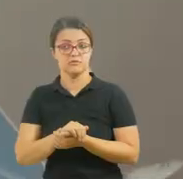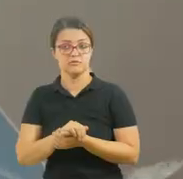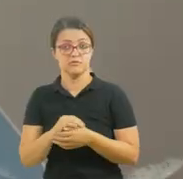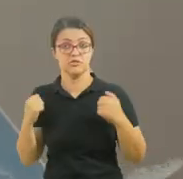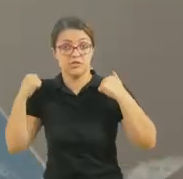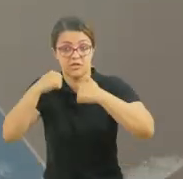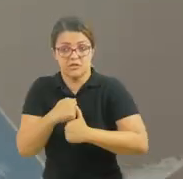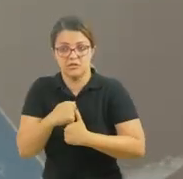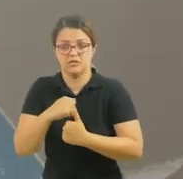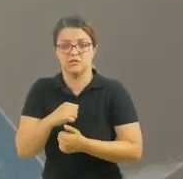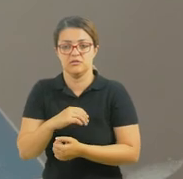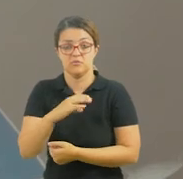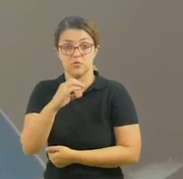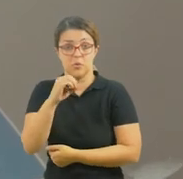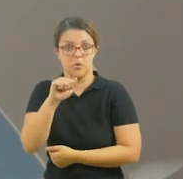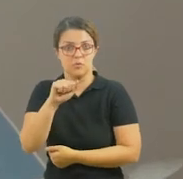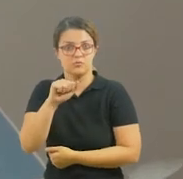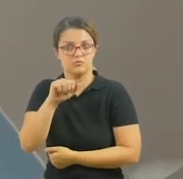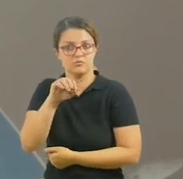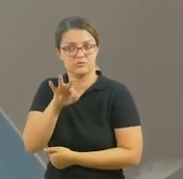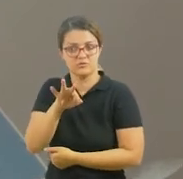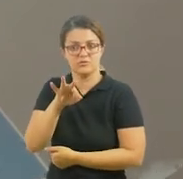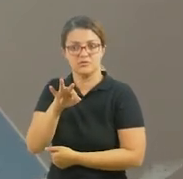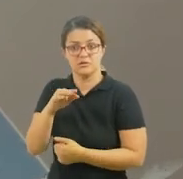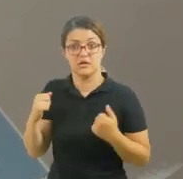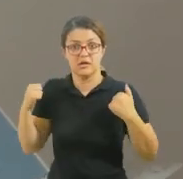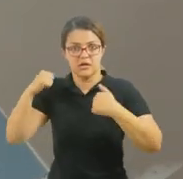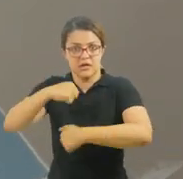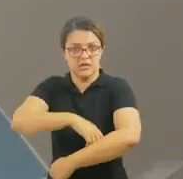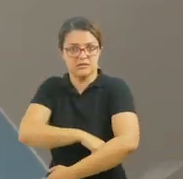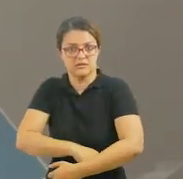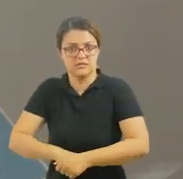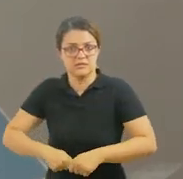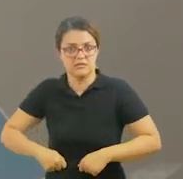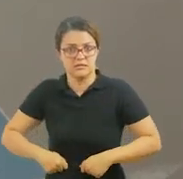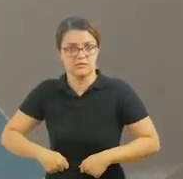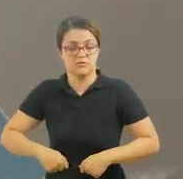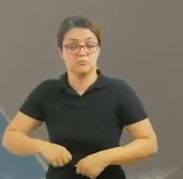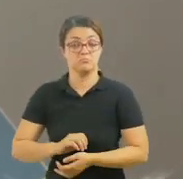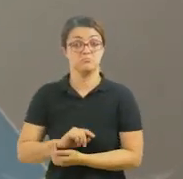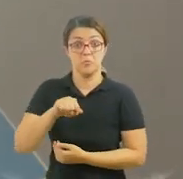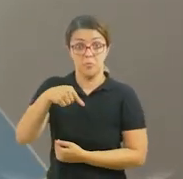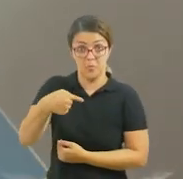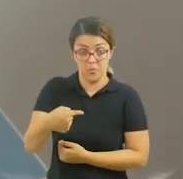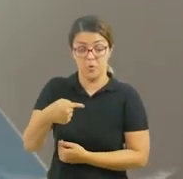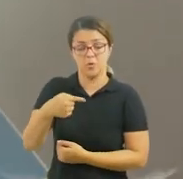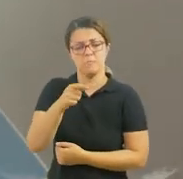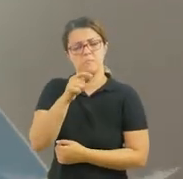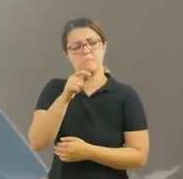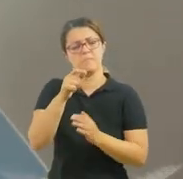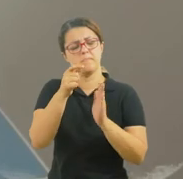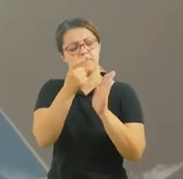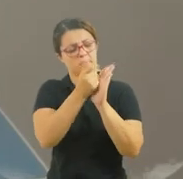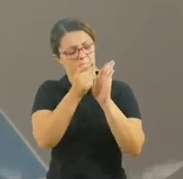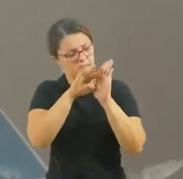casaco. Depois de vocês escreverem essas palavrinhas no caderno, vocês irão